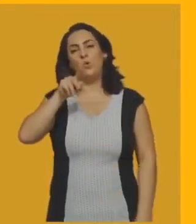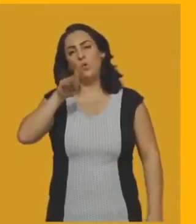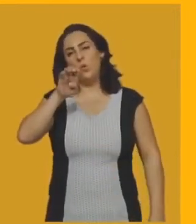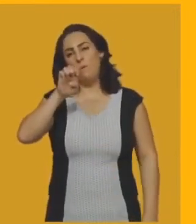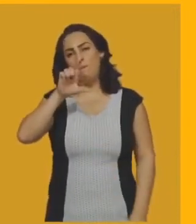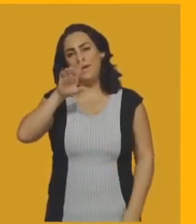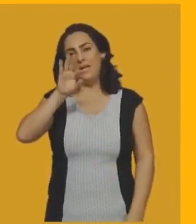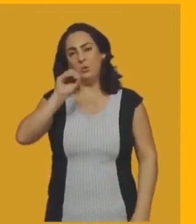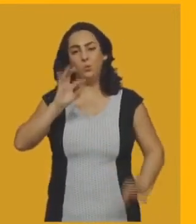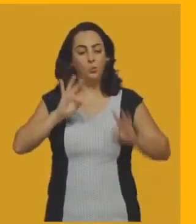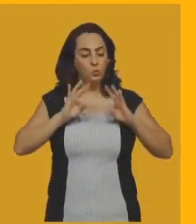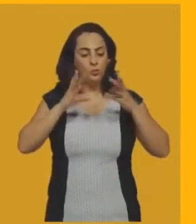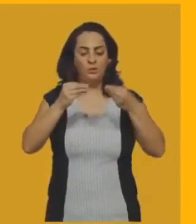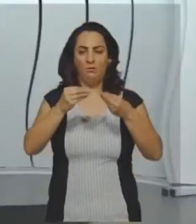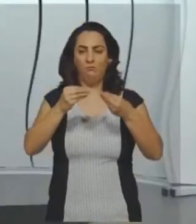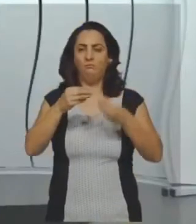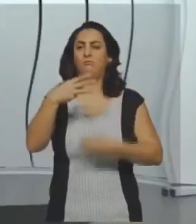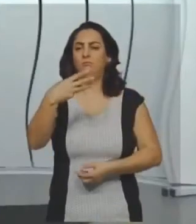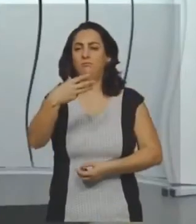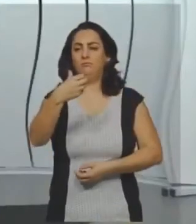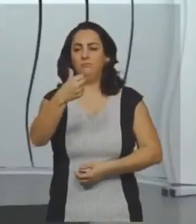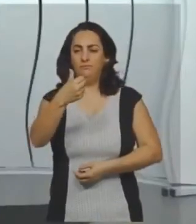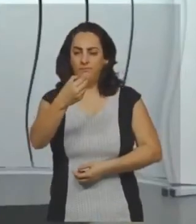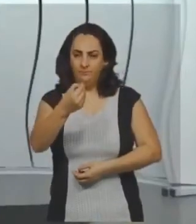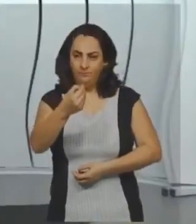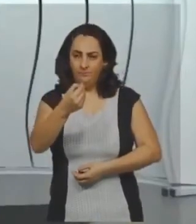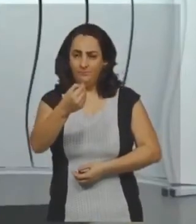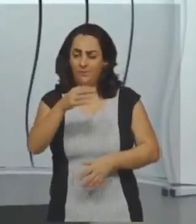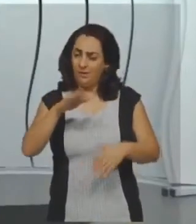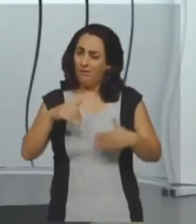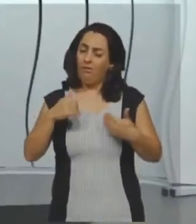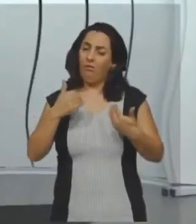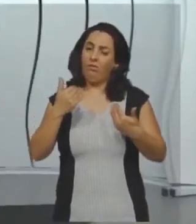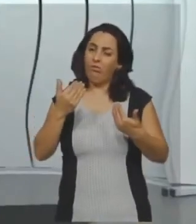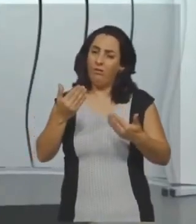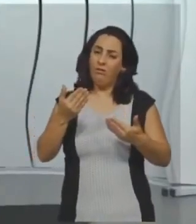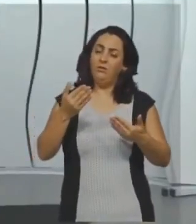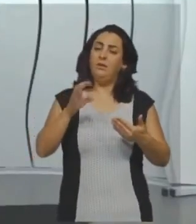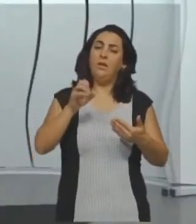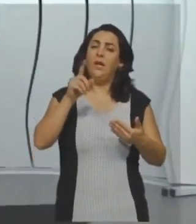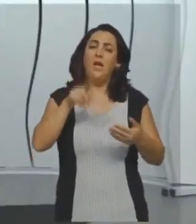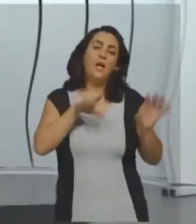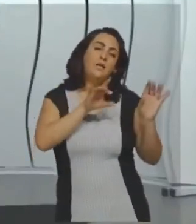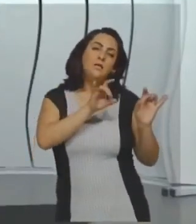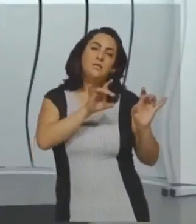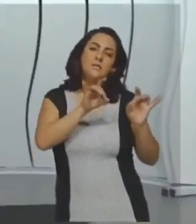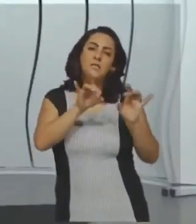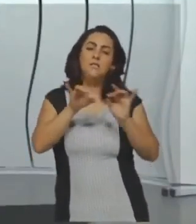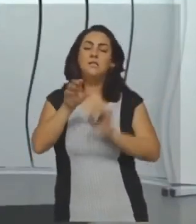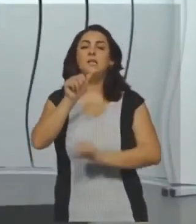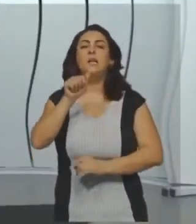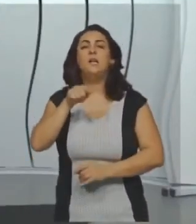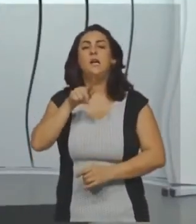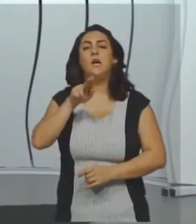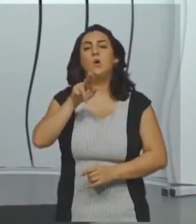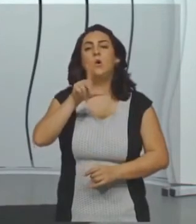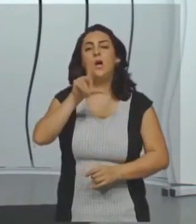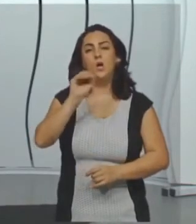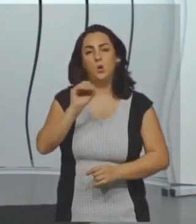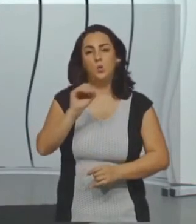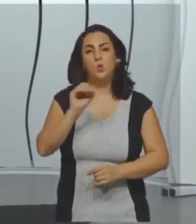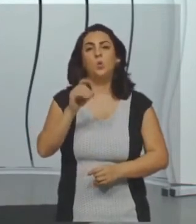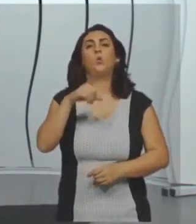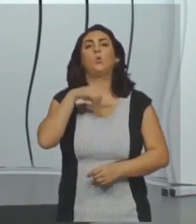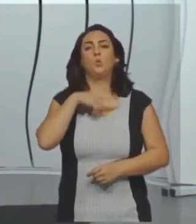até completar uma volta completa. Deu quanto? 360 graus. Então, esses